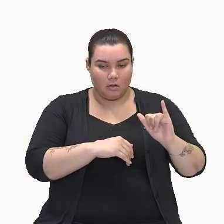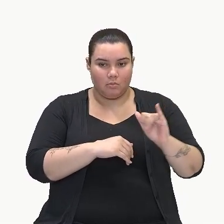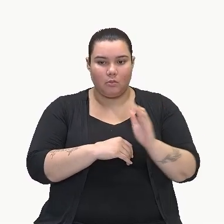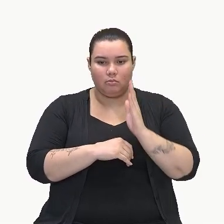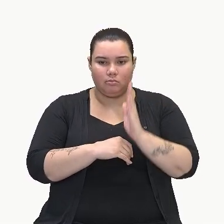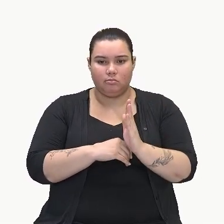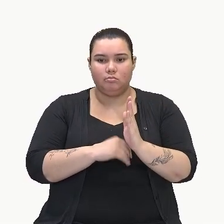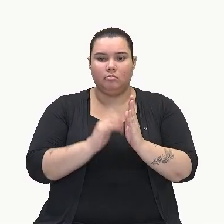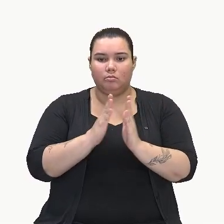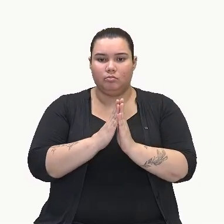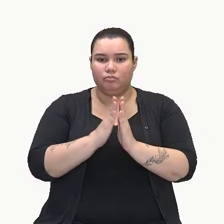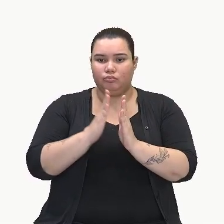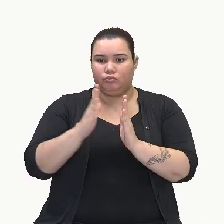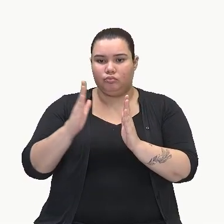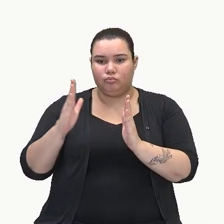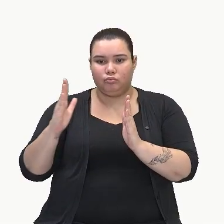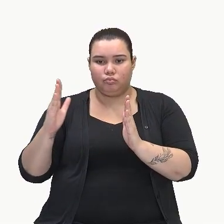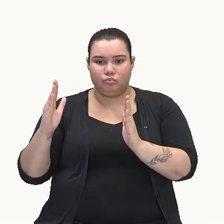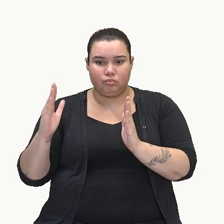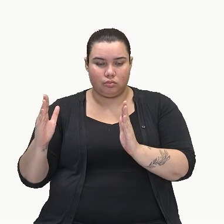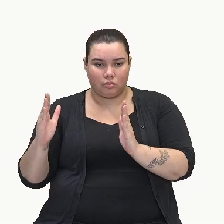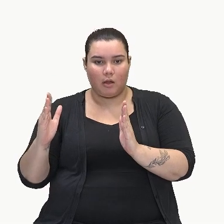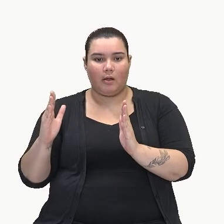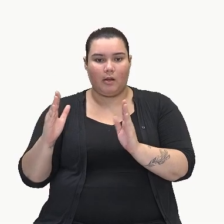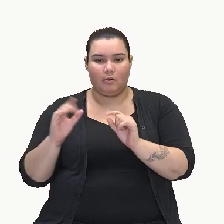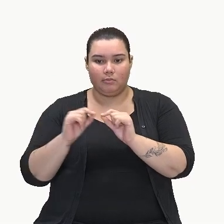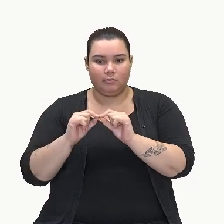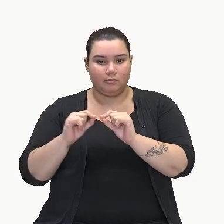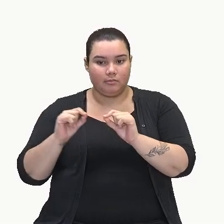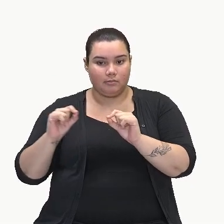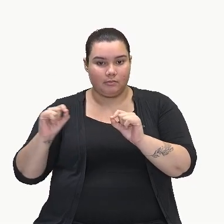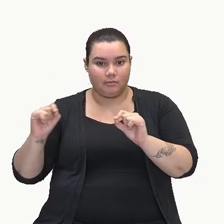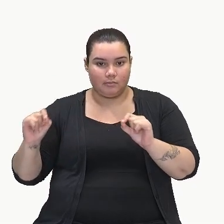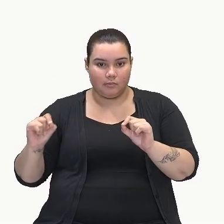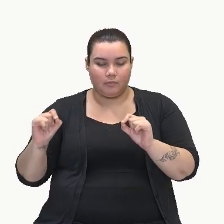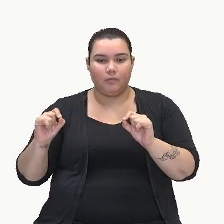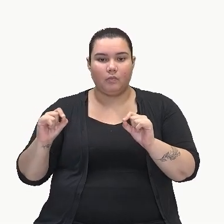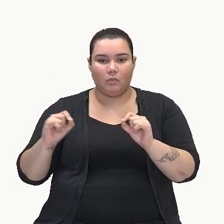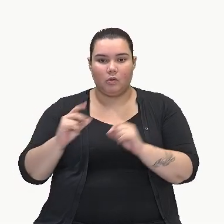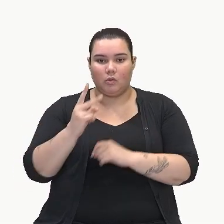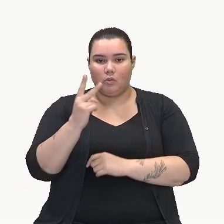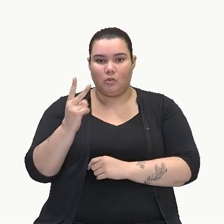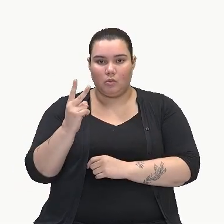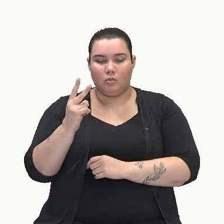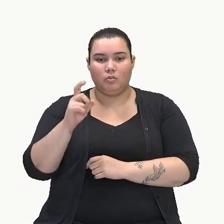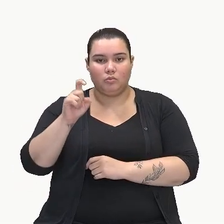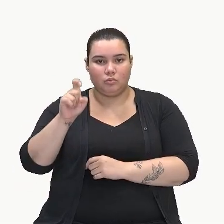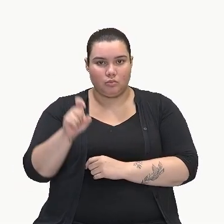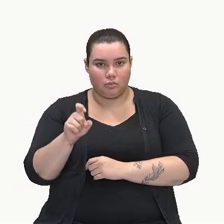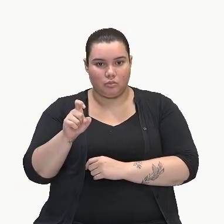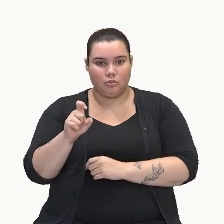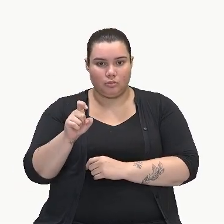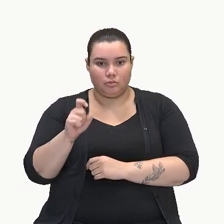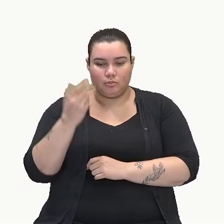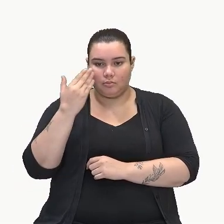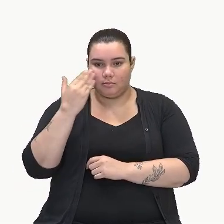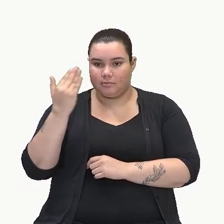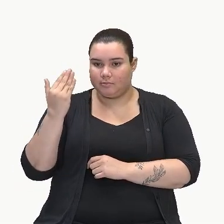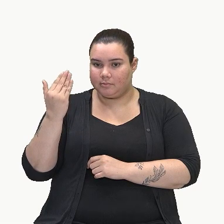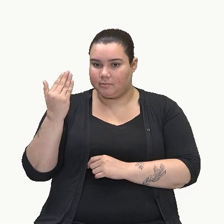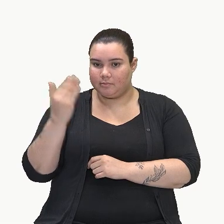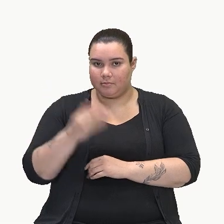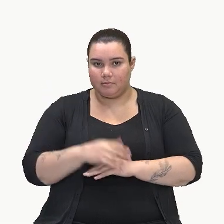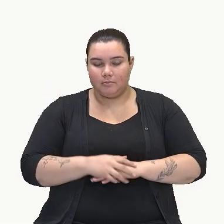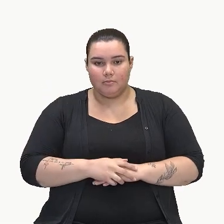pra cá, para o início do retângulo, nós temos um valor de 2x,